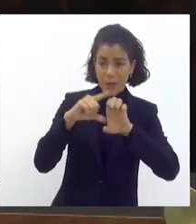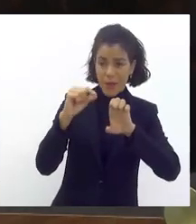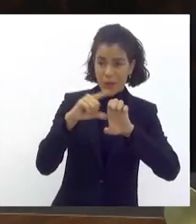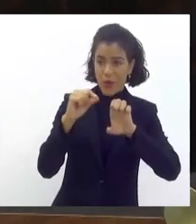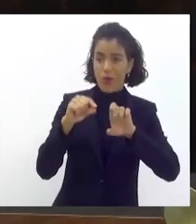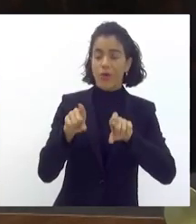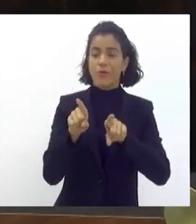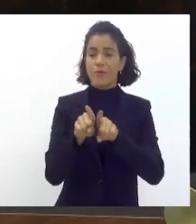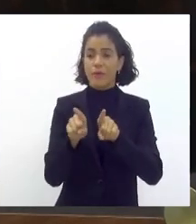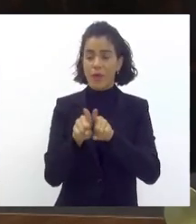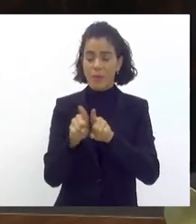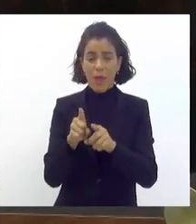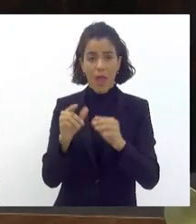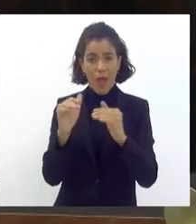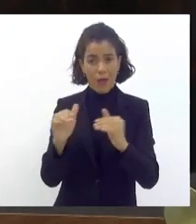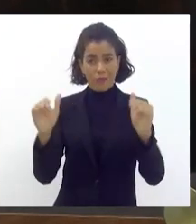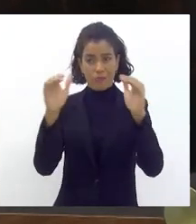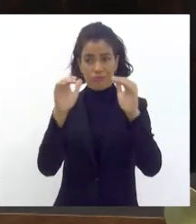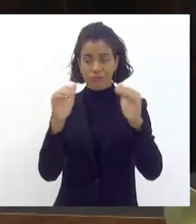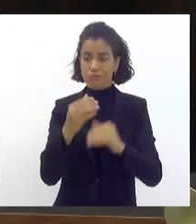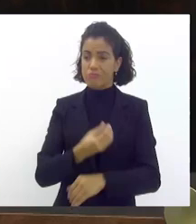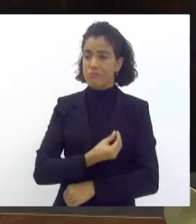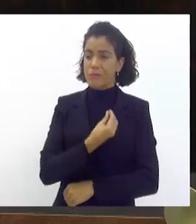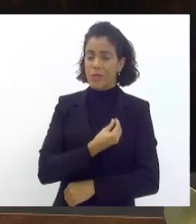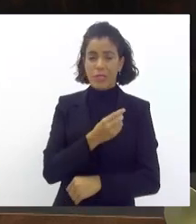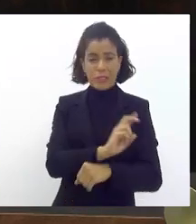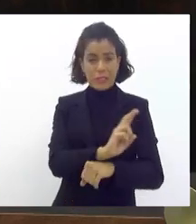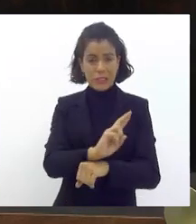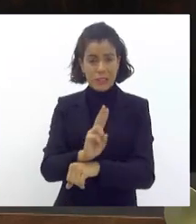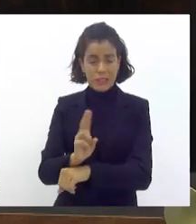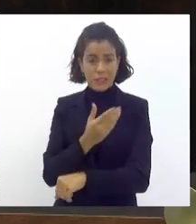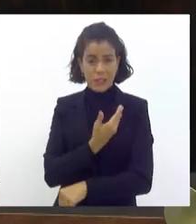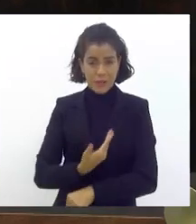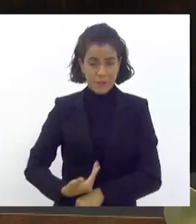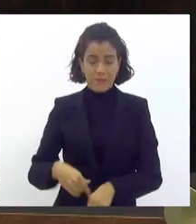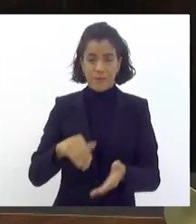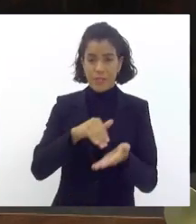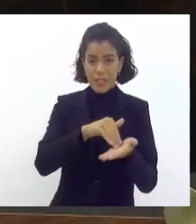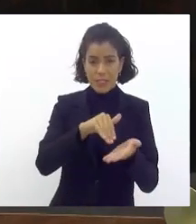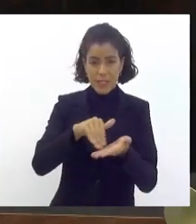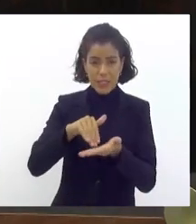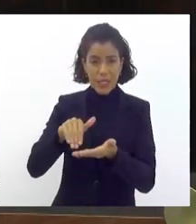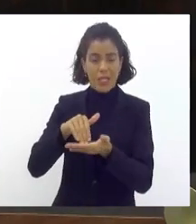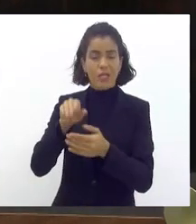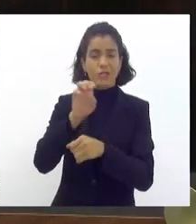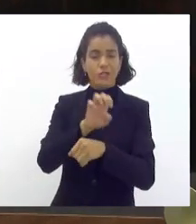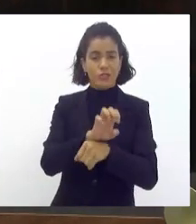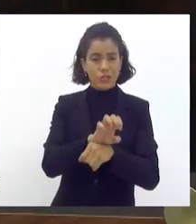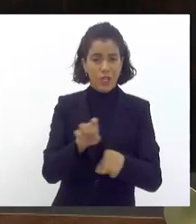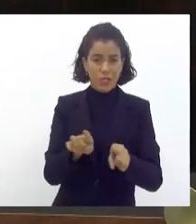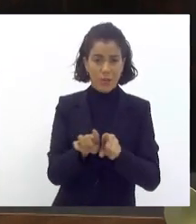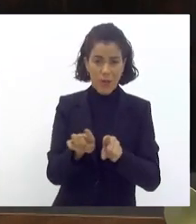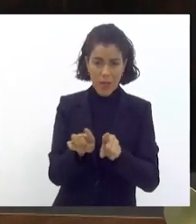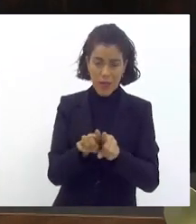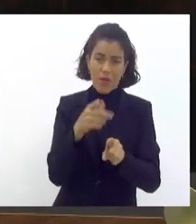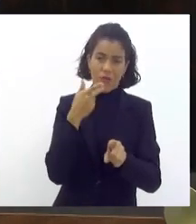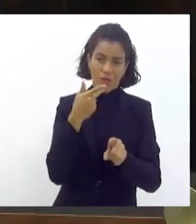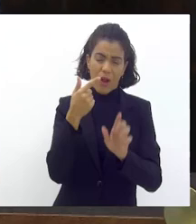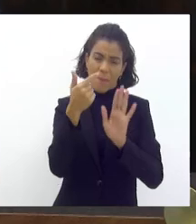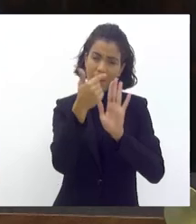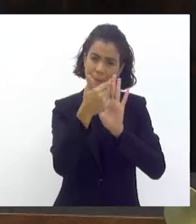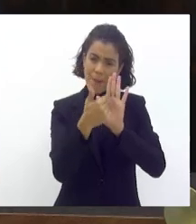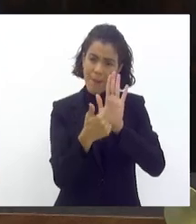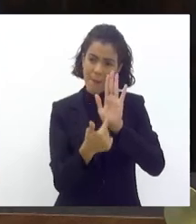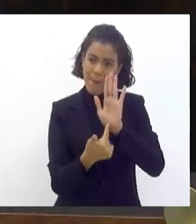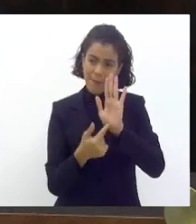a todas as autoridades presentes, da segurança pública, das secretarias de Estado aqui presentes conosco, vou citá-las daqui a